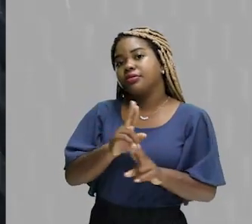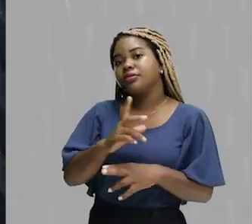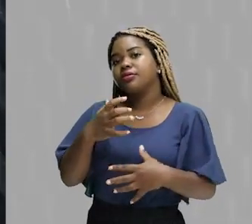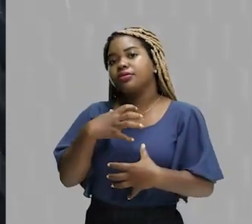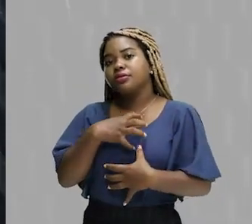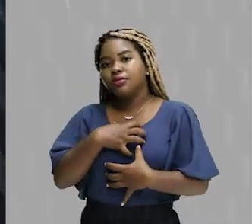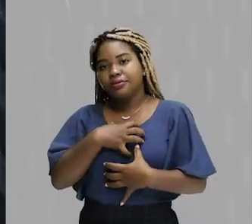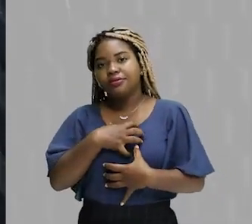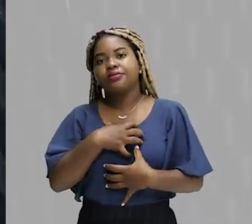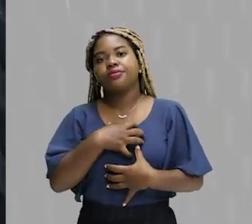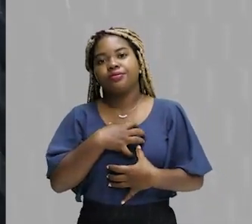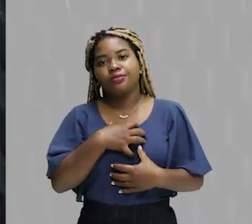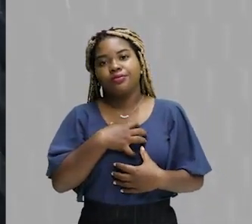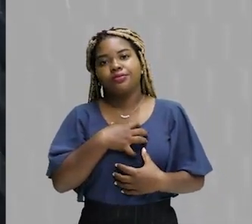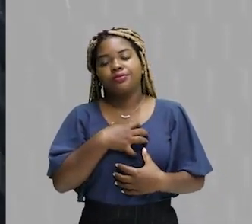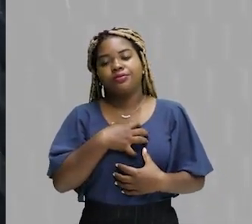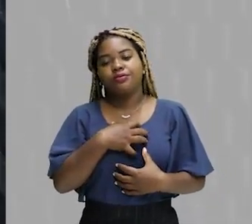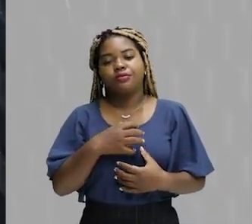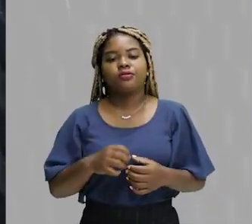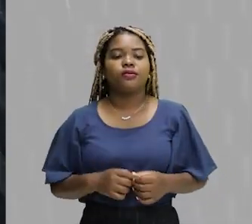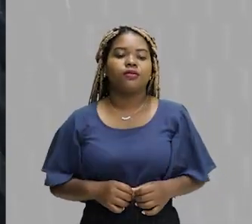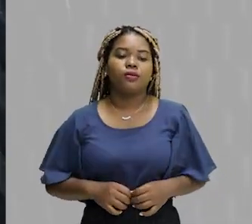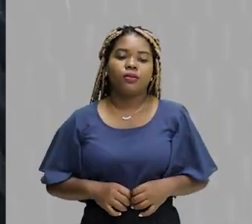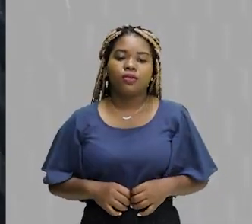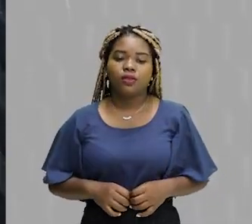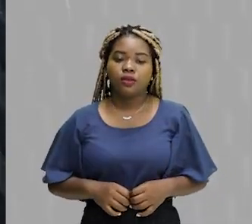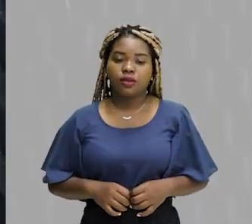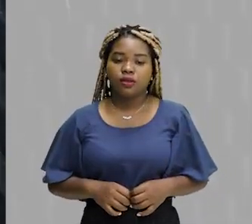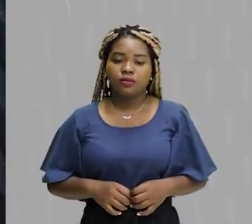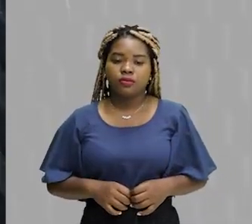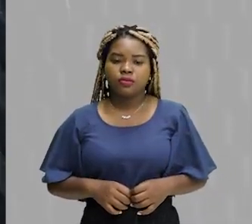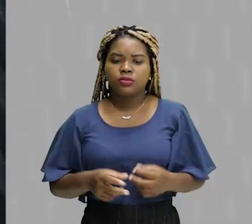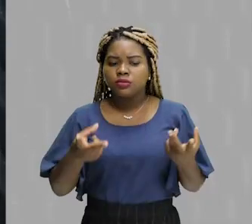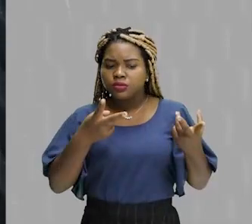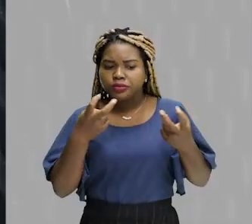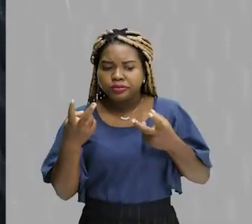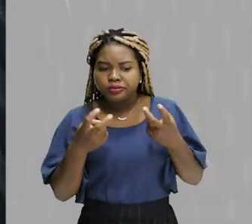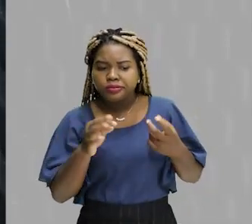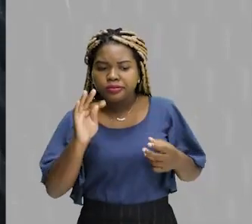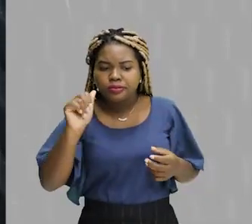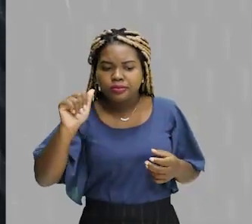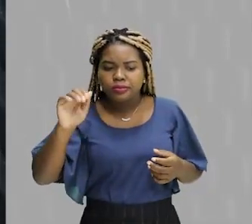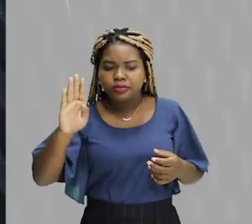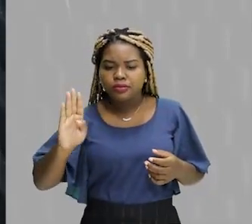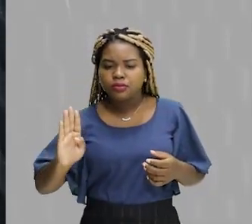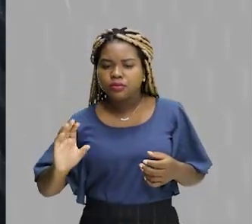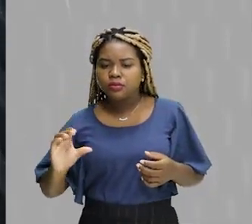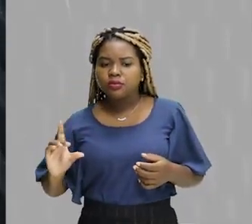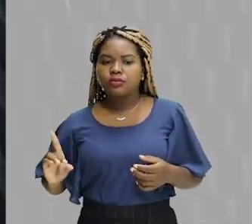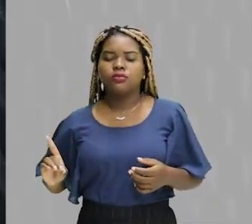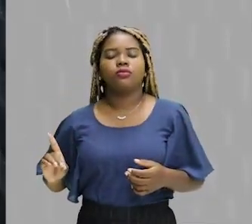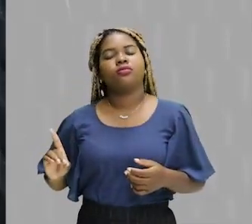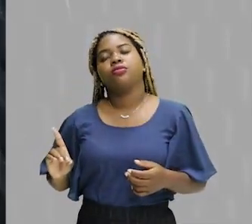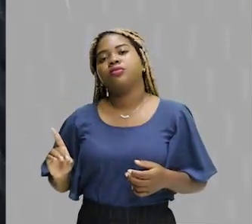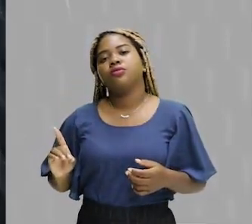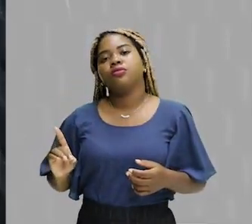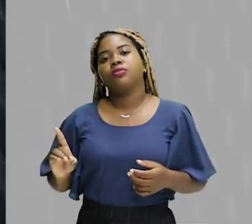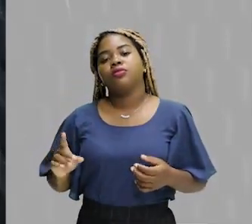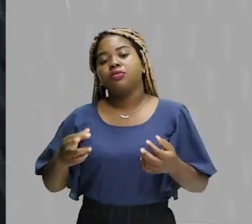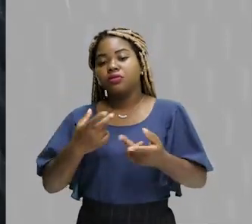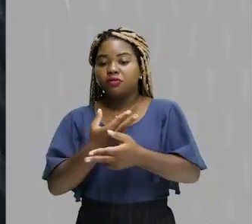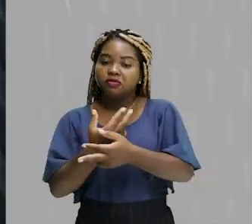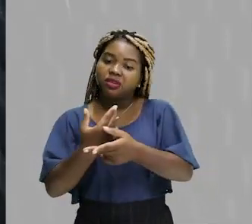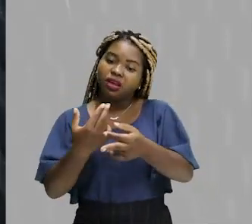Sensibilidade. Sensibilidade. Tem a ver com os sentidos. Então, quando você analisa todas as alternativas, você vai perceber que muitas estão